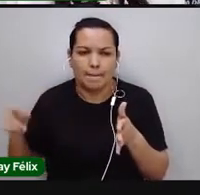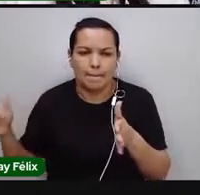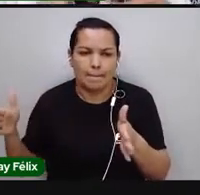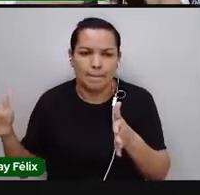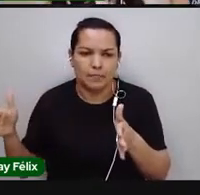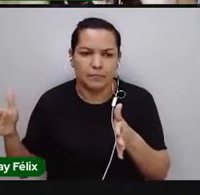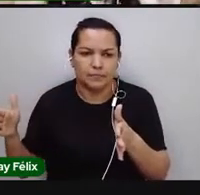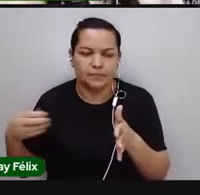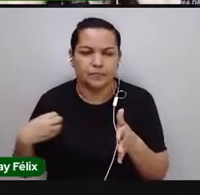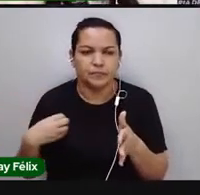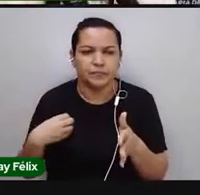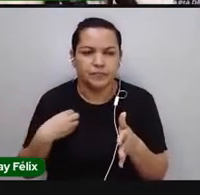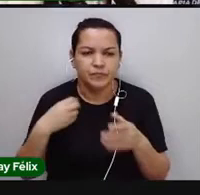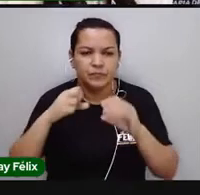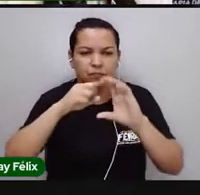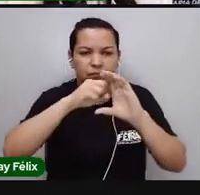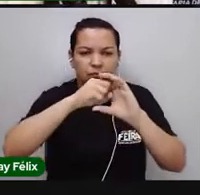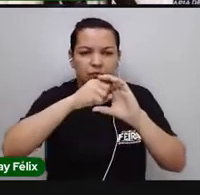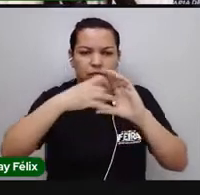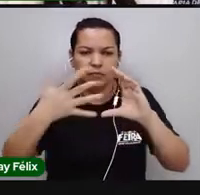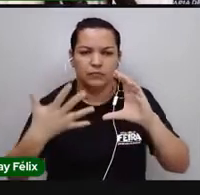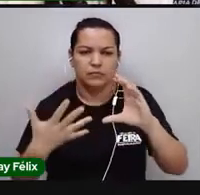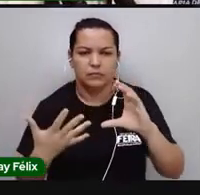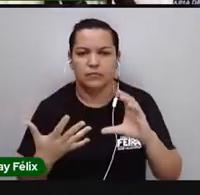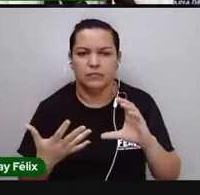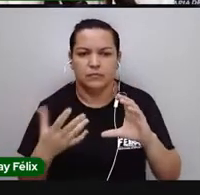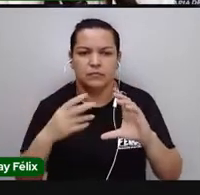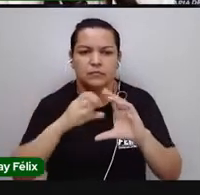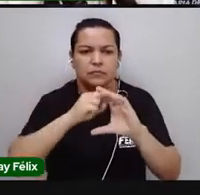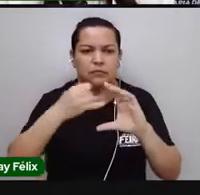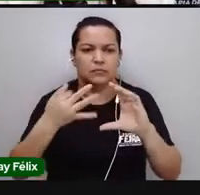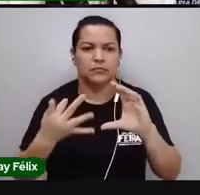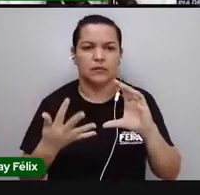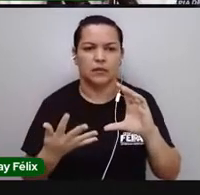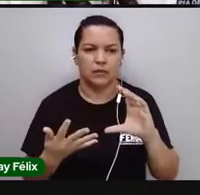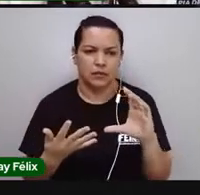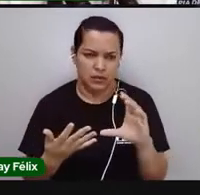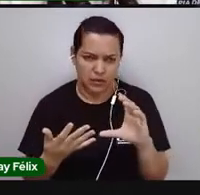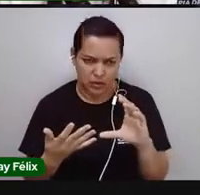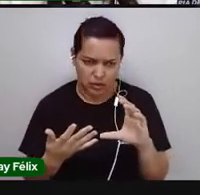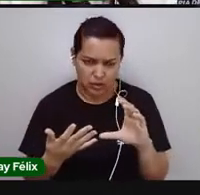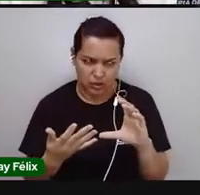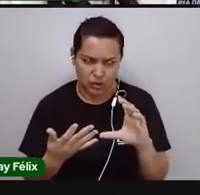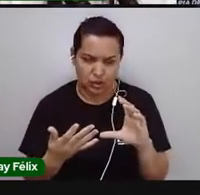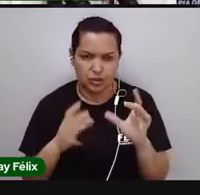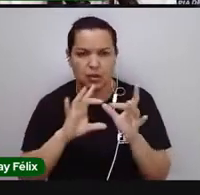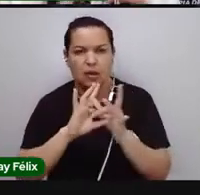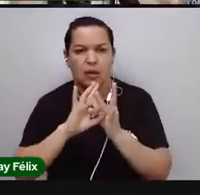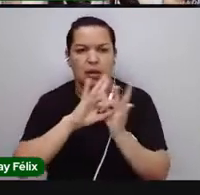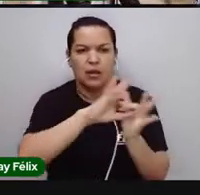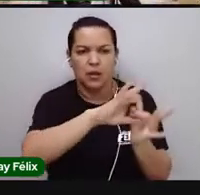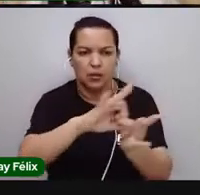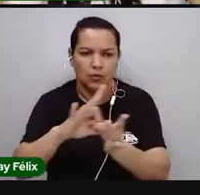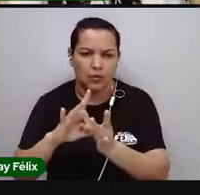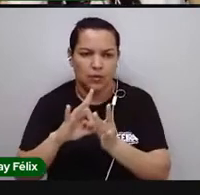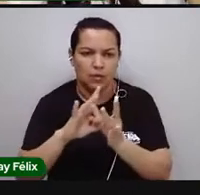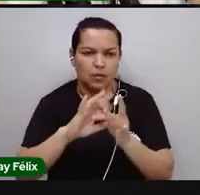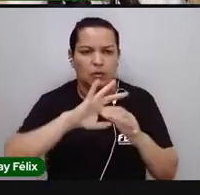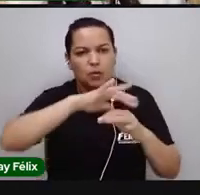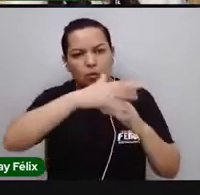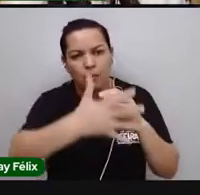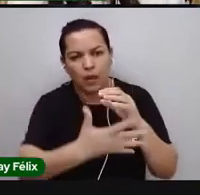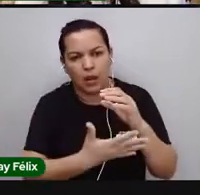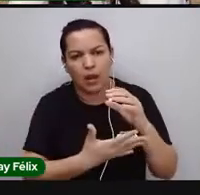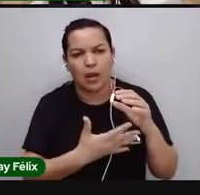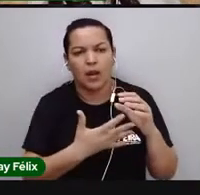característica, vamos dizer assim, global, das grandes, os